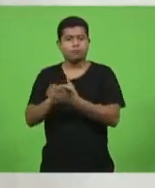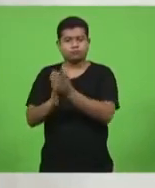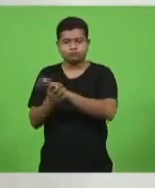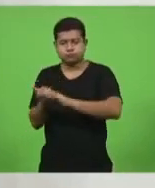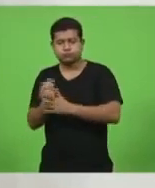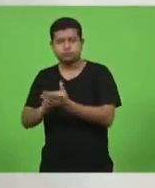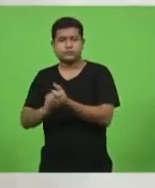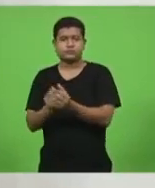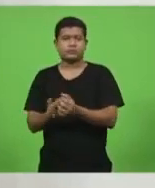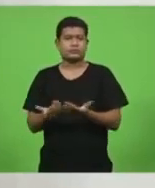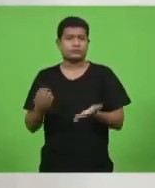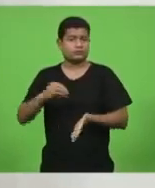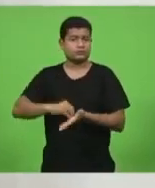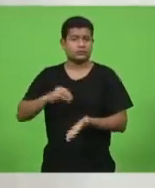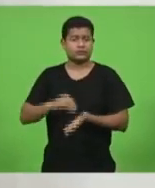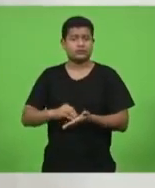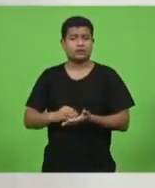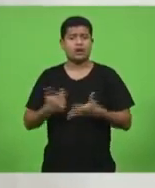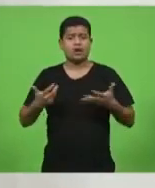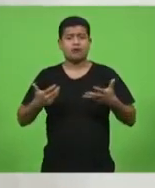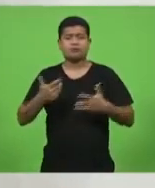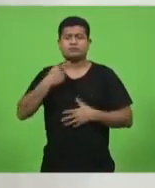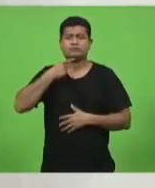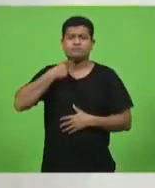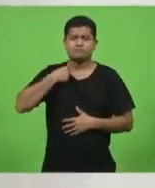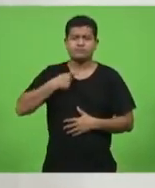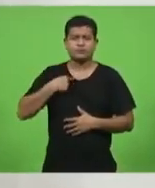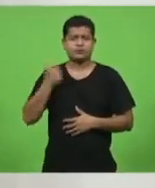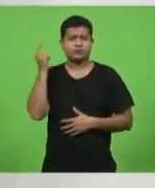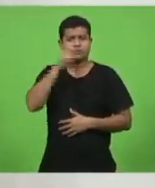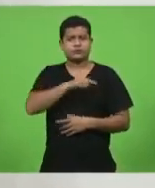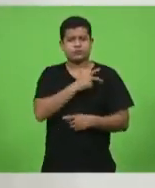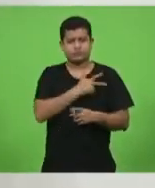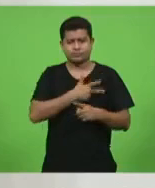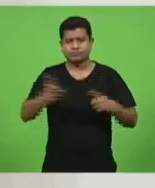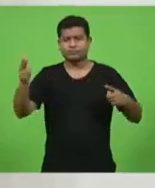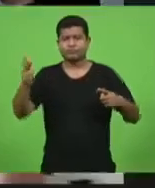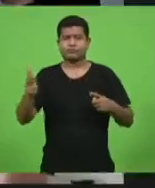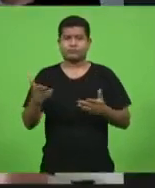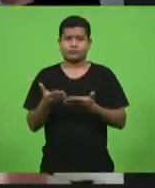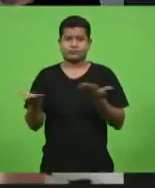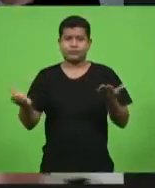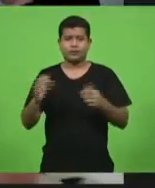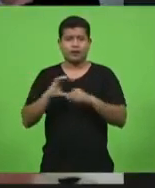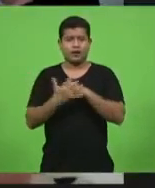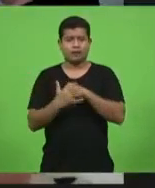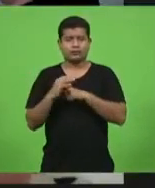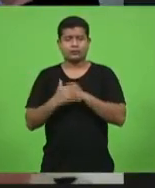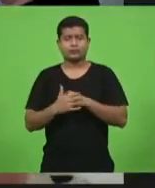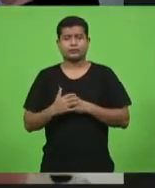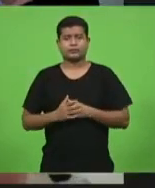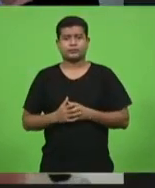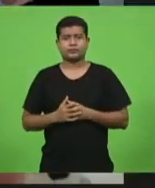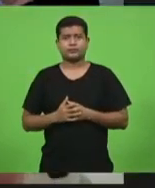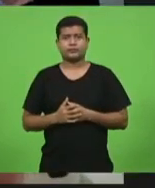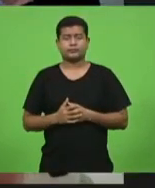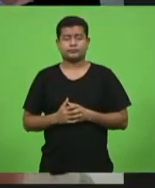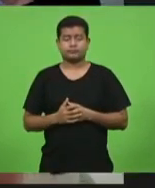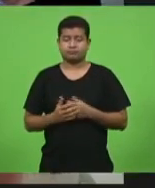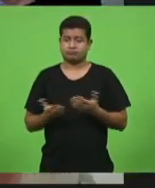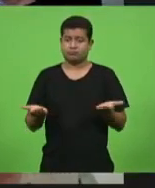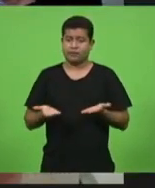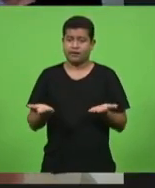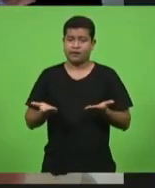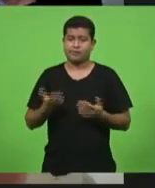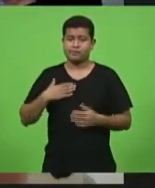Desejo que nós possamos superar quanto antes com a vacinação. Deputado Silvio, me uma parte, favor. Dependendo do presidente, porque o